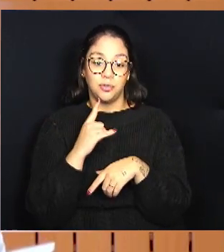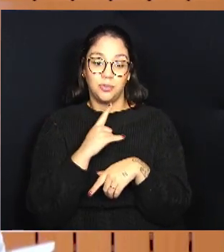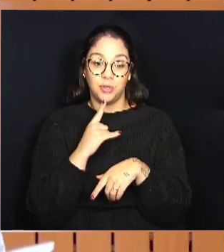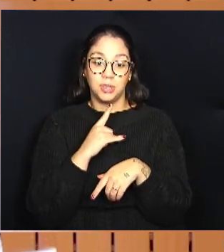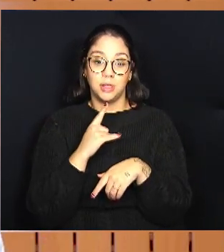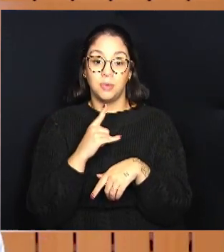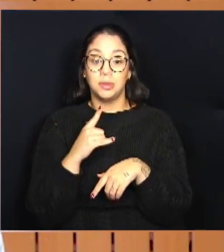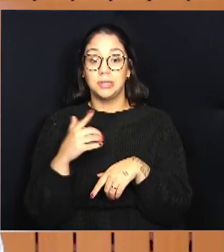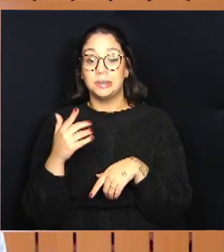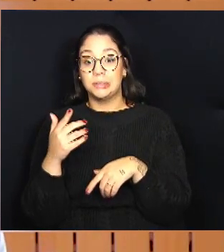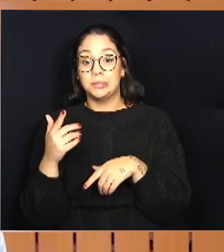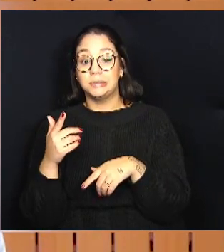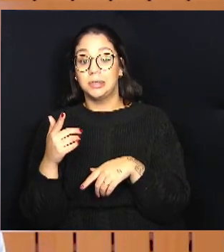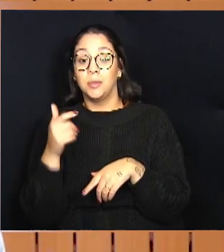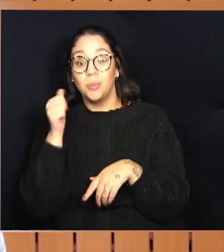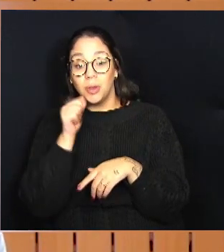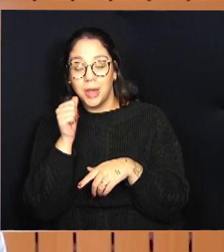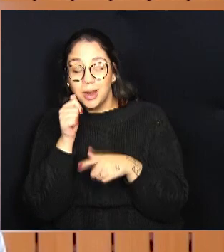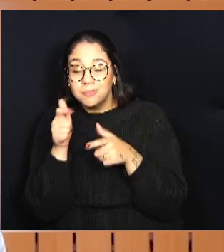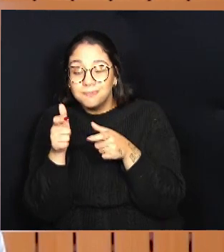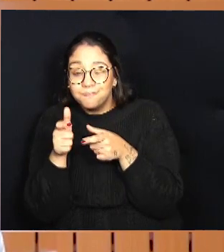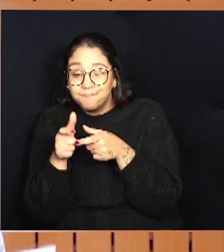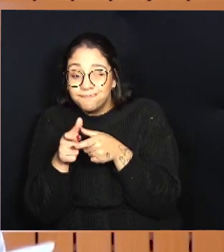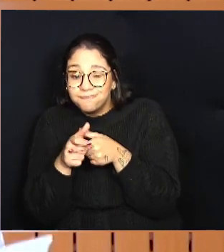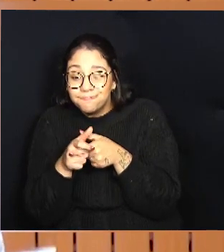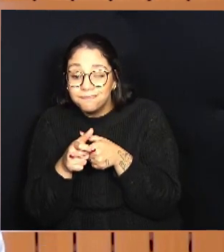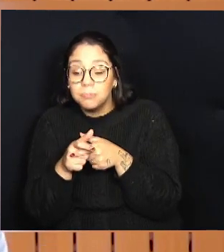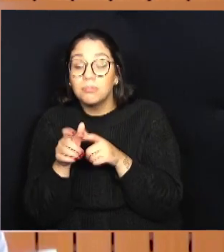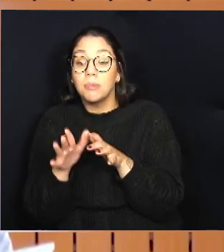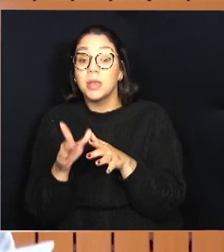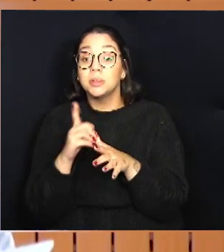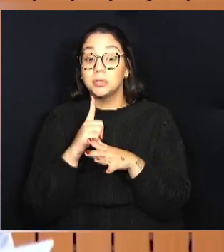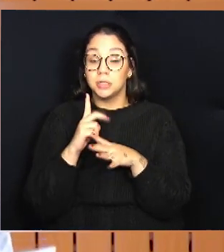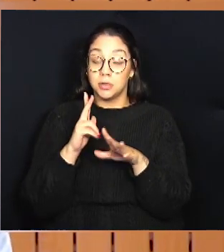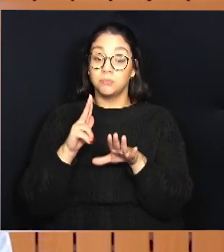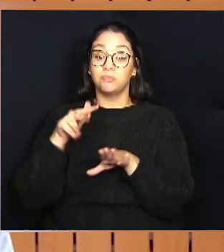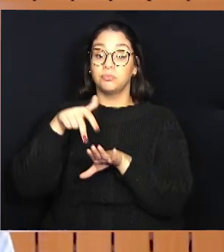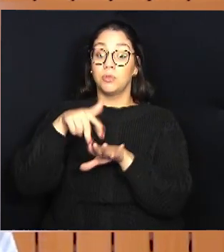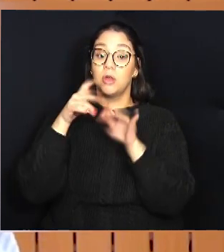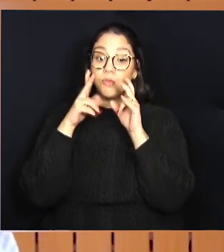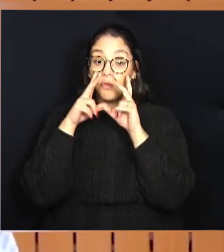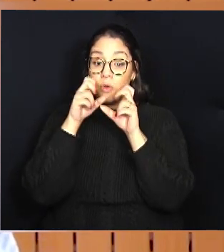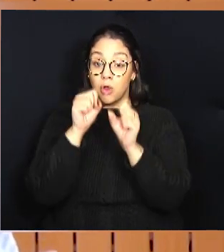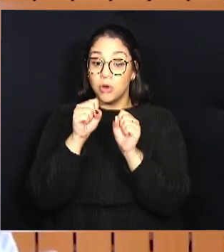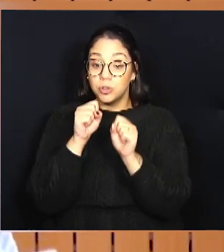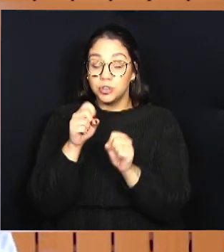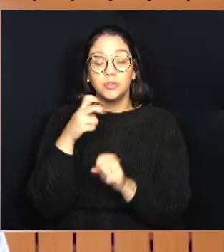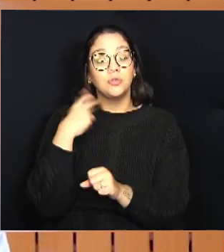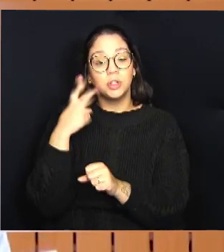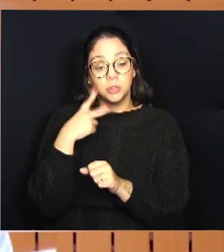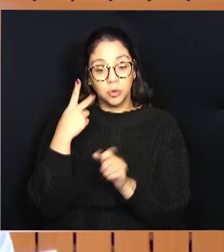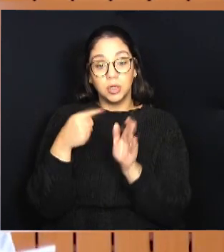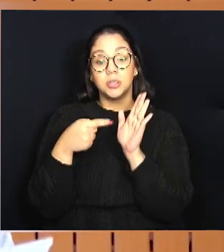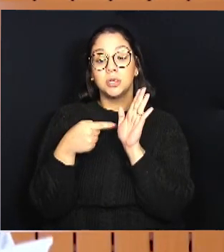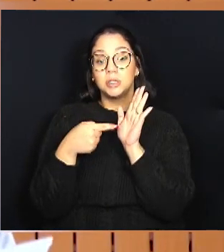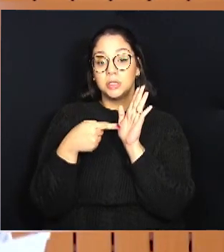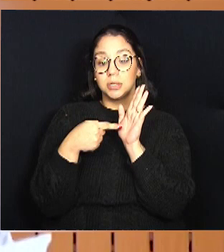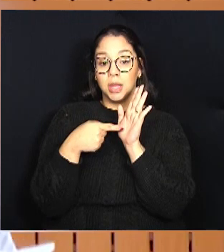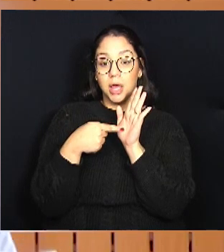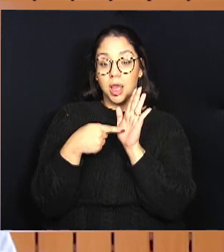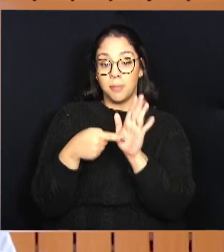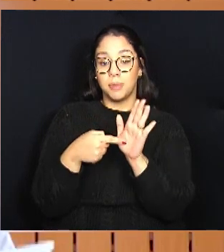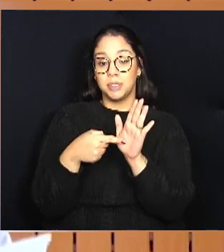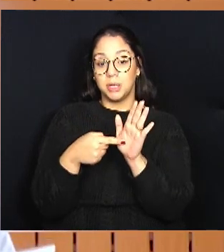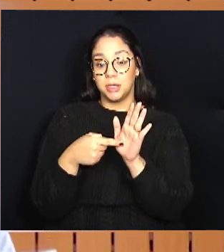dúvida nenhuma que, mesmo com uma sub-representação ainda muito forte, às vereadoras que